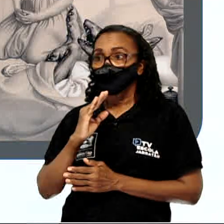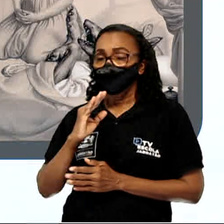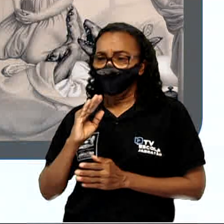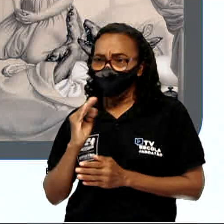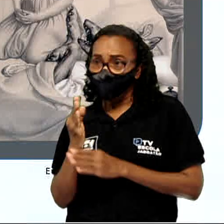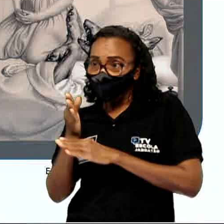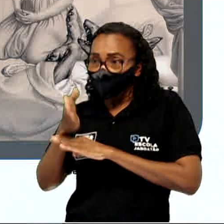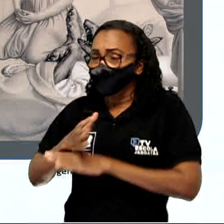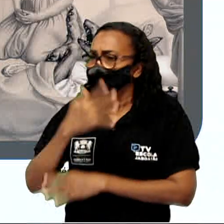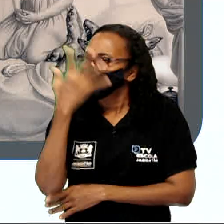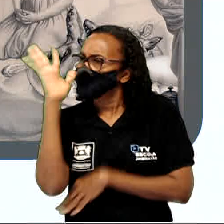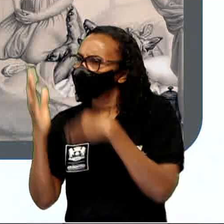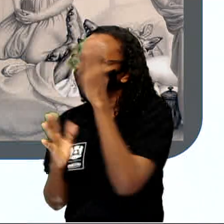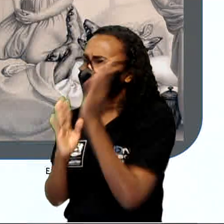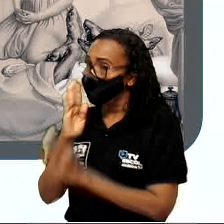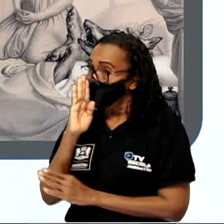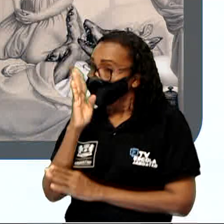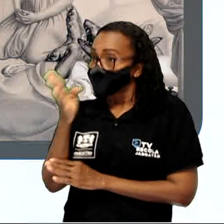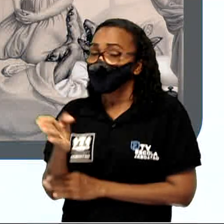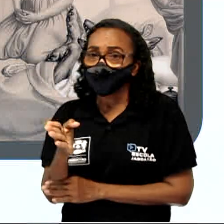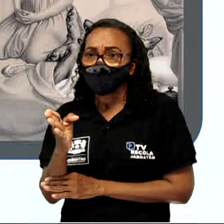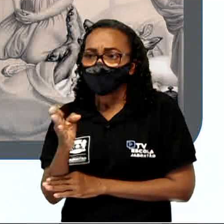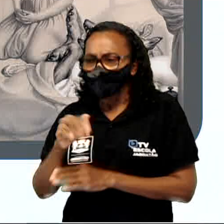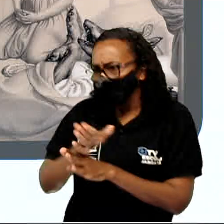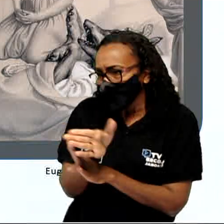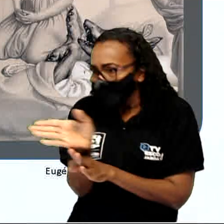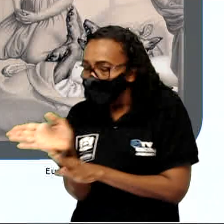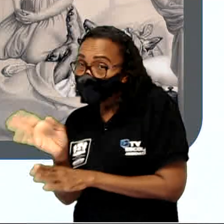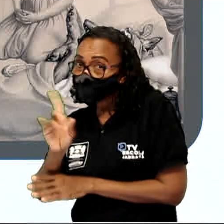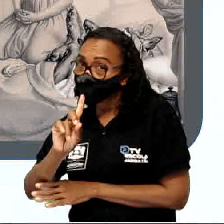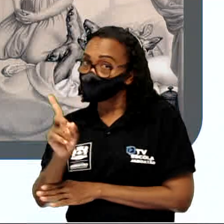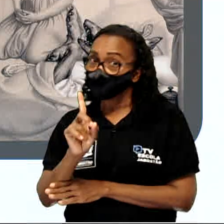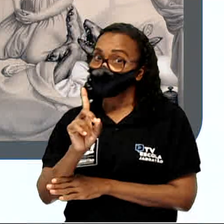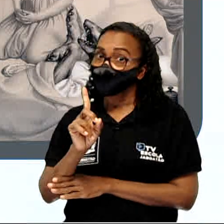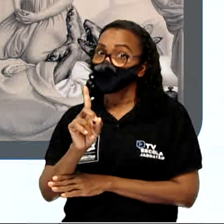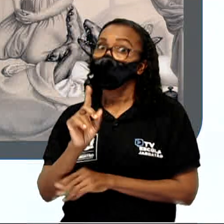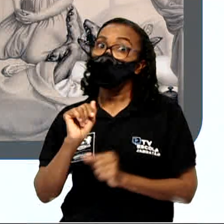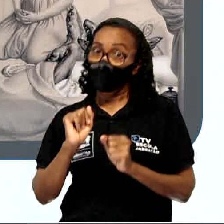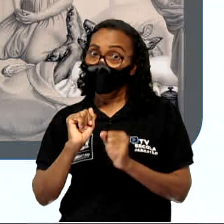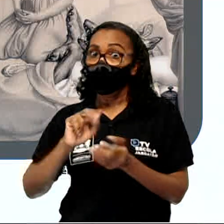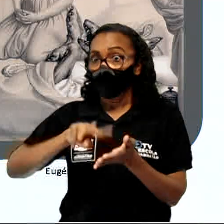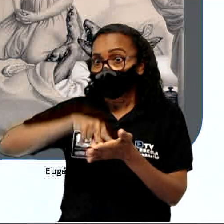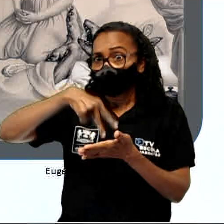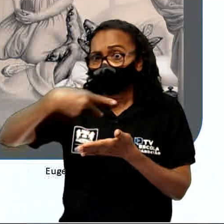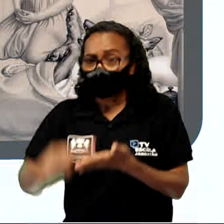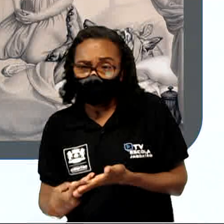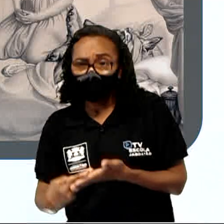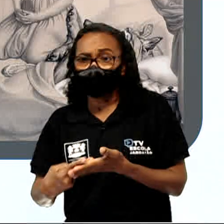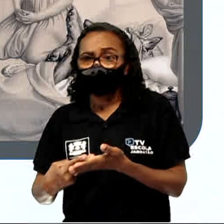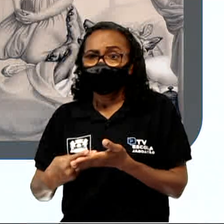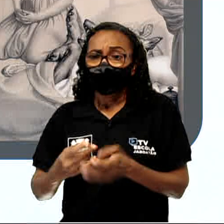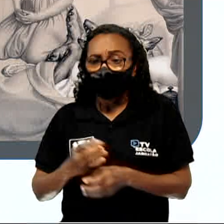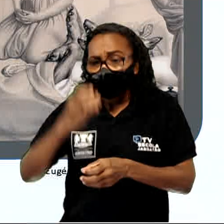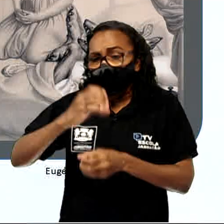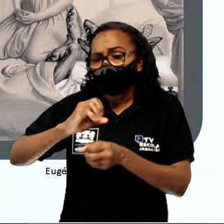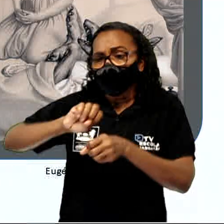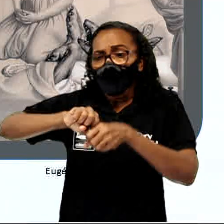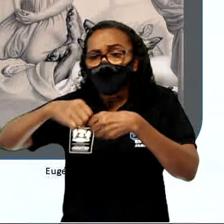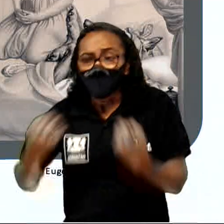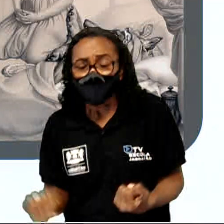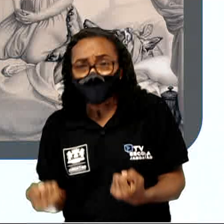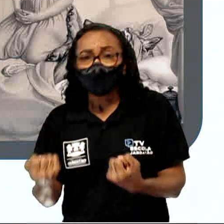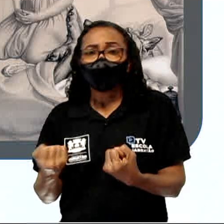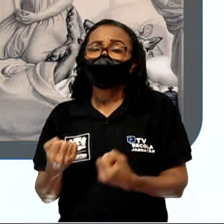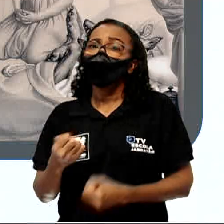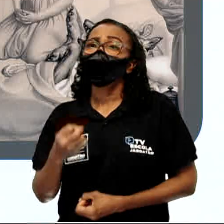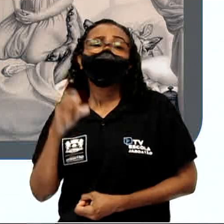como uma boa menina e não se desvie do caminho. Senão, pode cair e quebrar a garrafa e não sobrará nada para